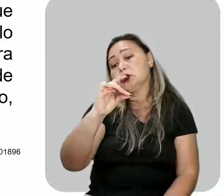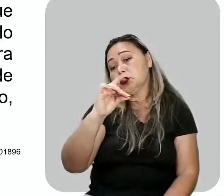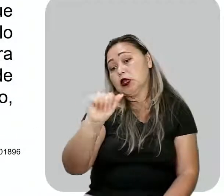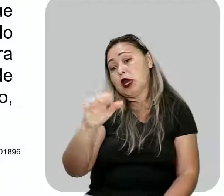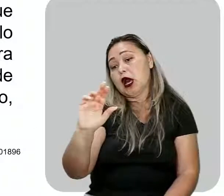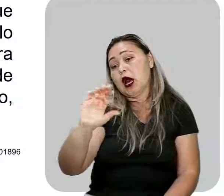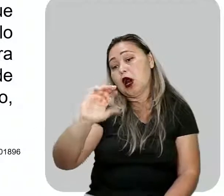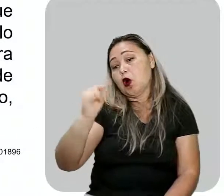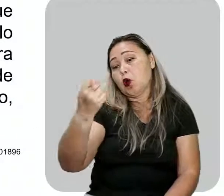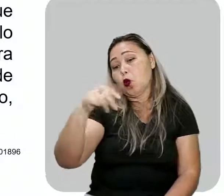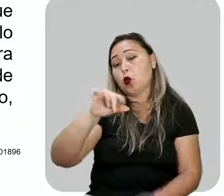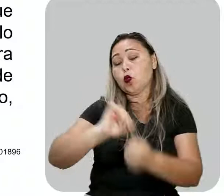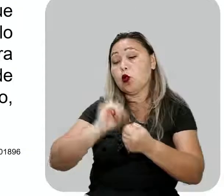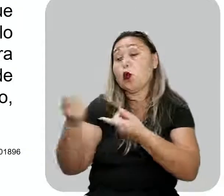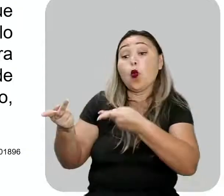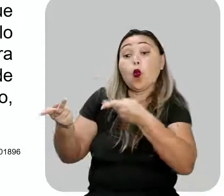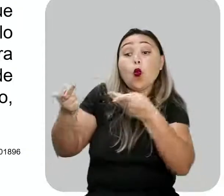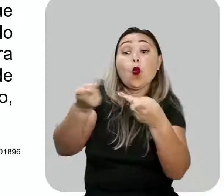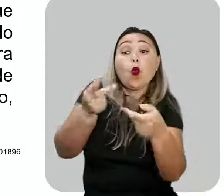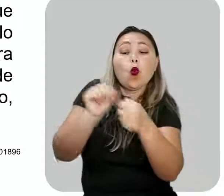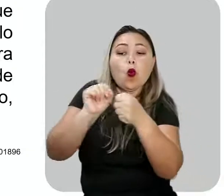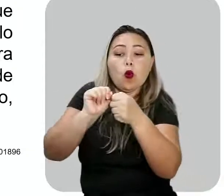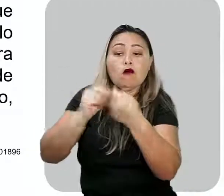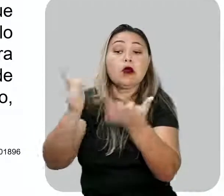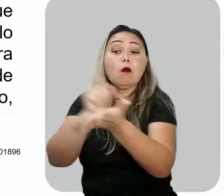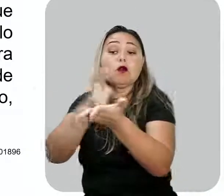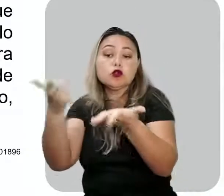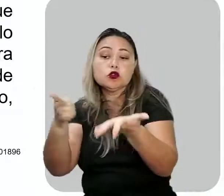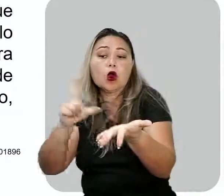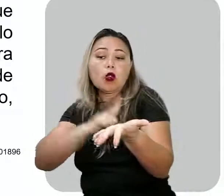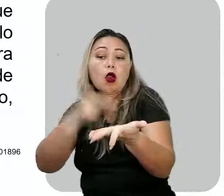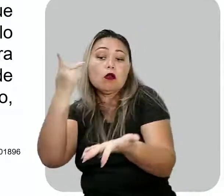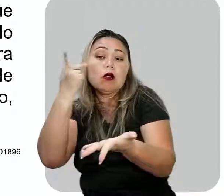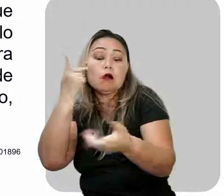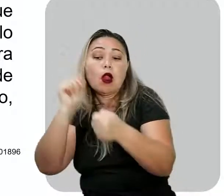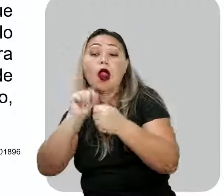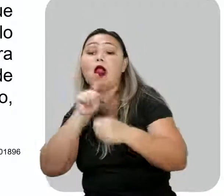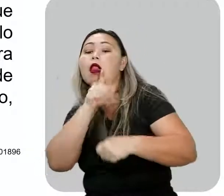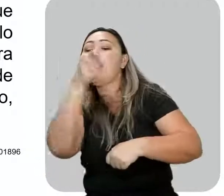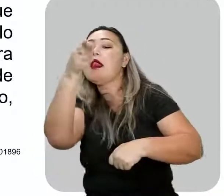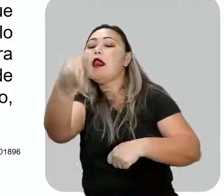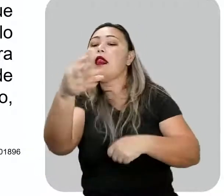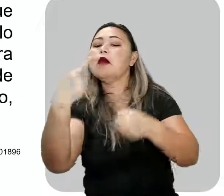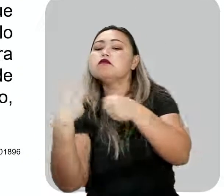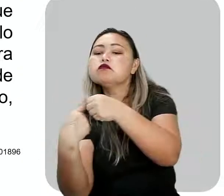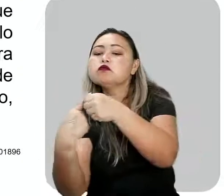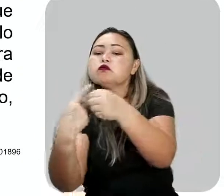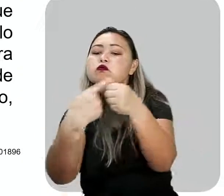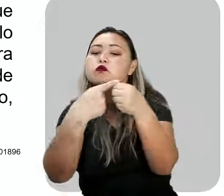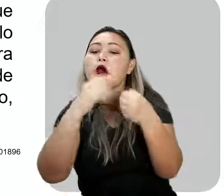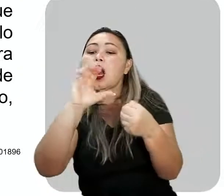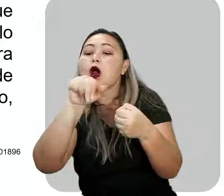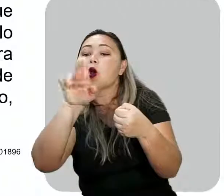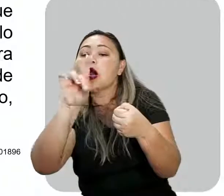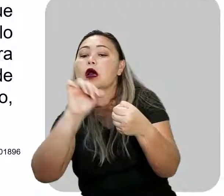Jornal de São Paulo para cobrir a guerra no Arraial de Canudos. Nesse momento surgiu